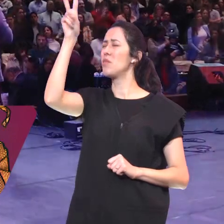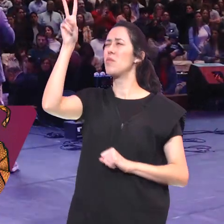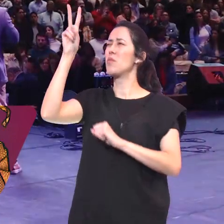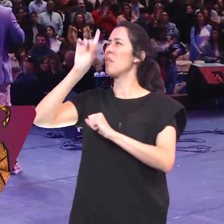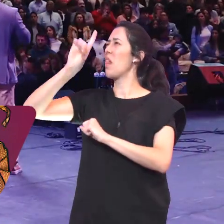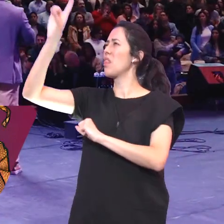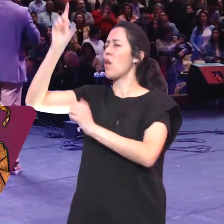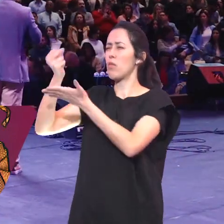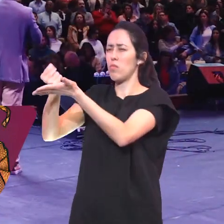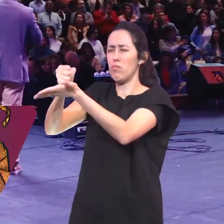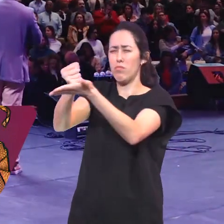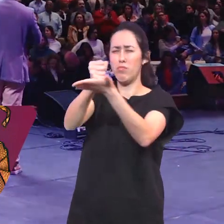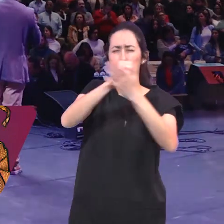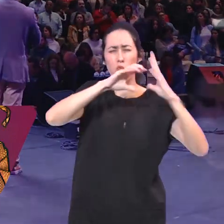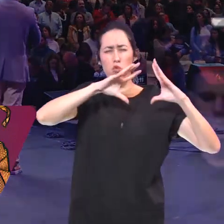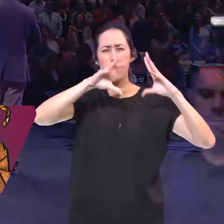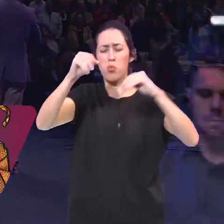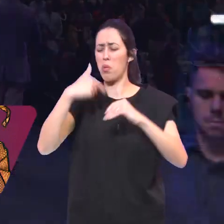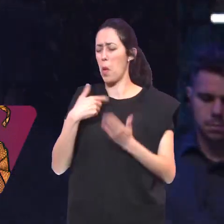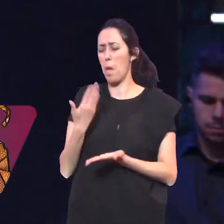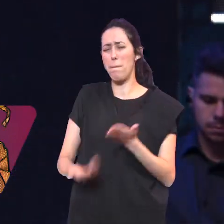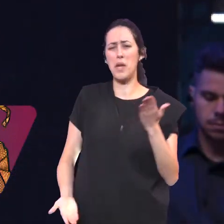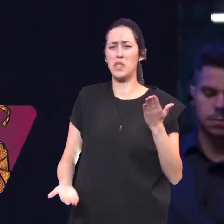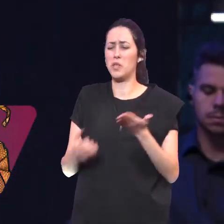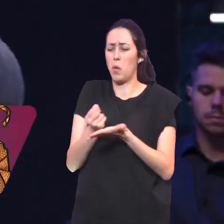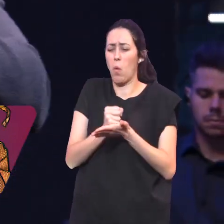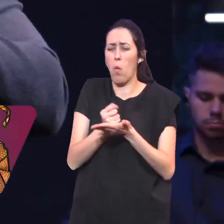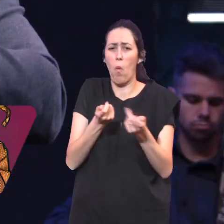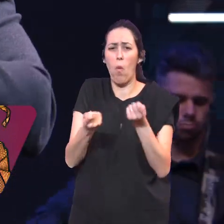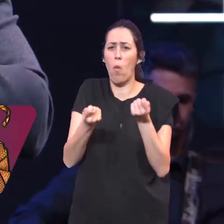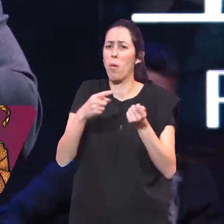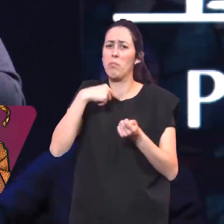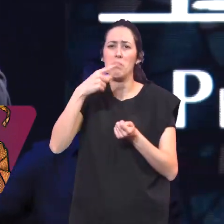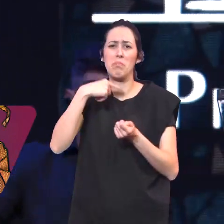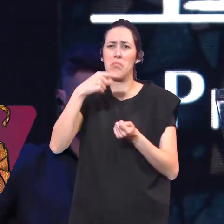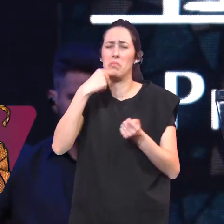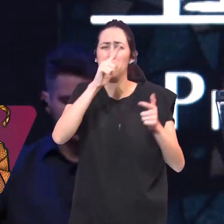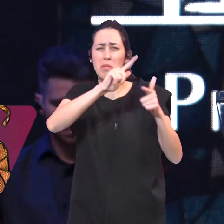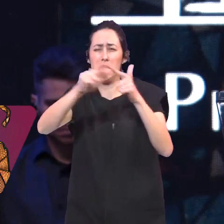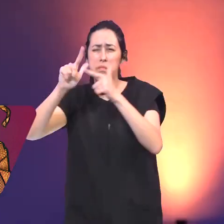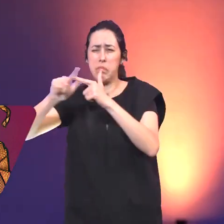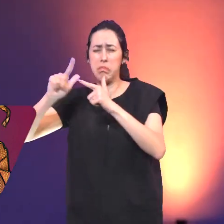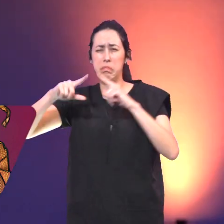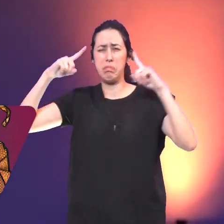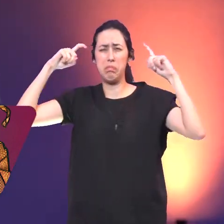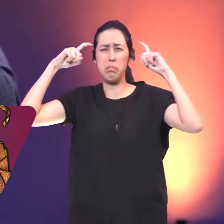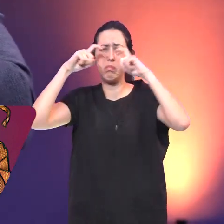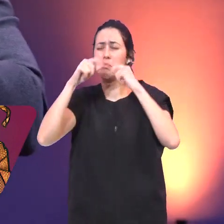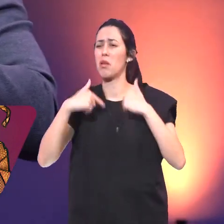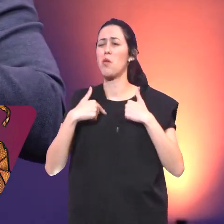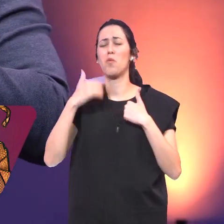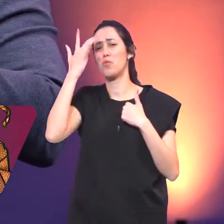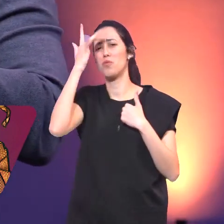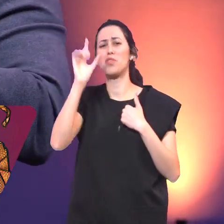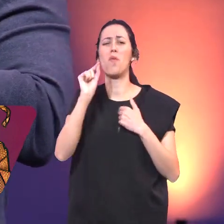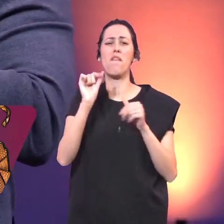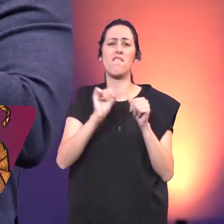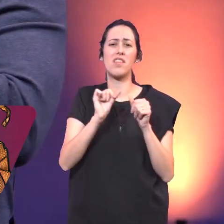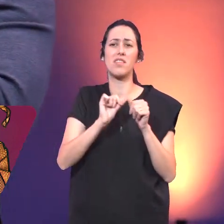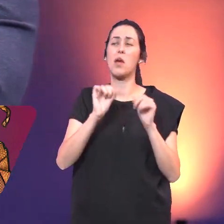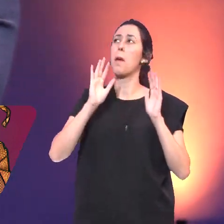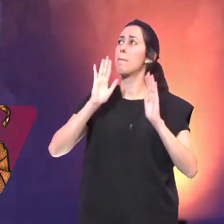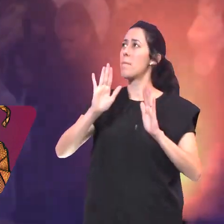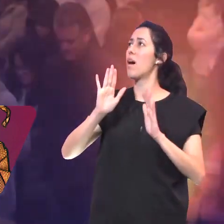controle Eu já perdi o controle As tempestades vieram Eu não sei o que fazer Mas na Tua